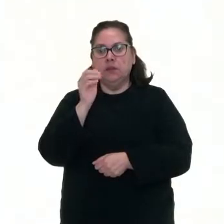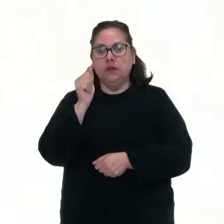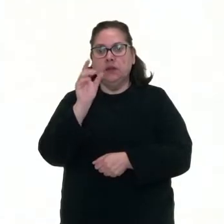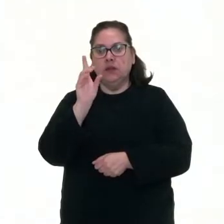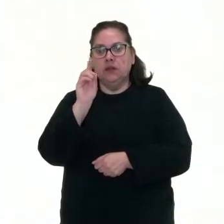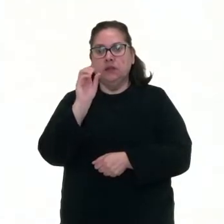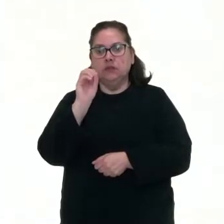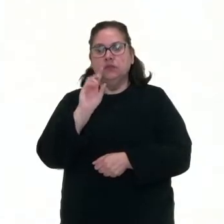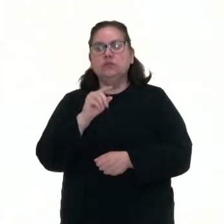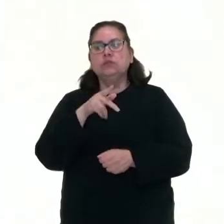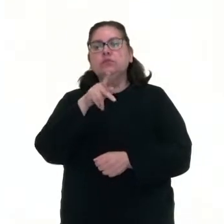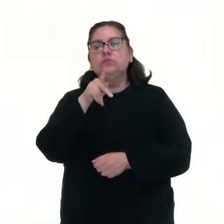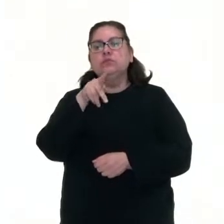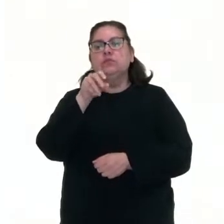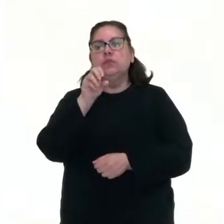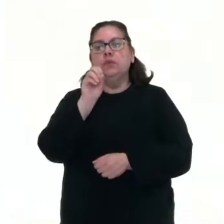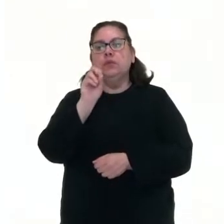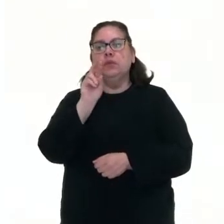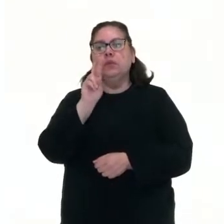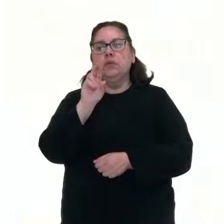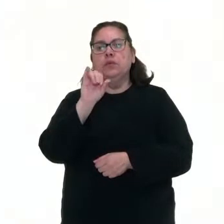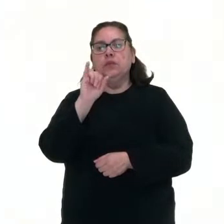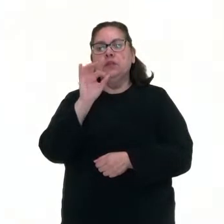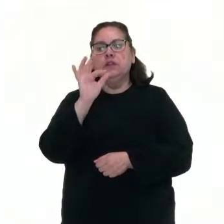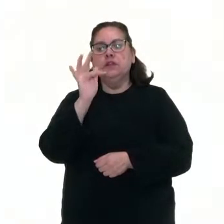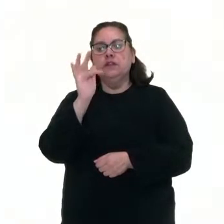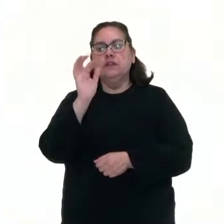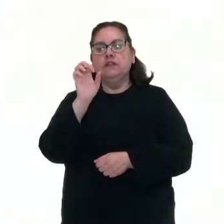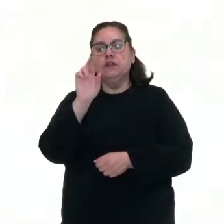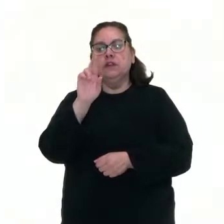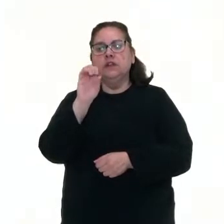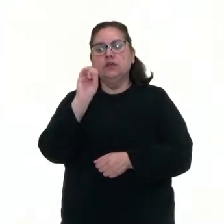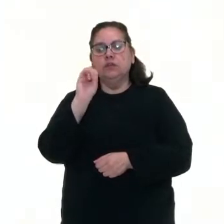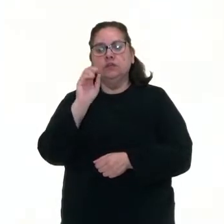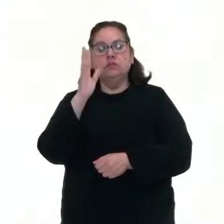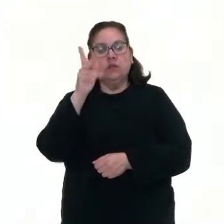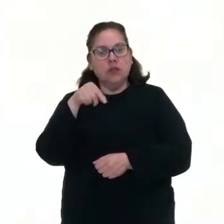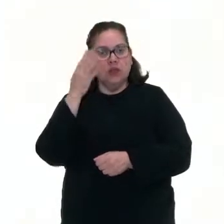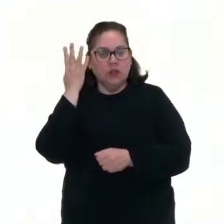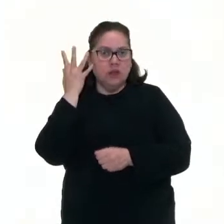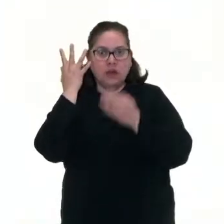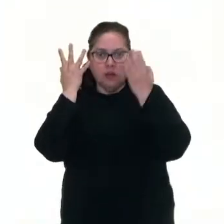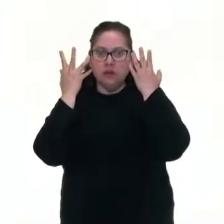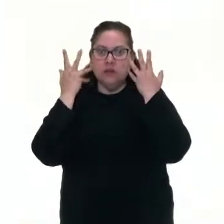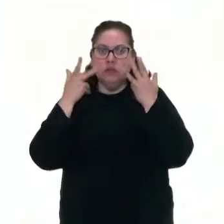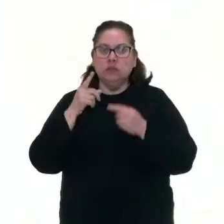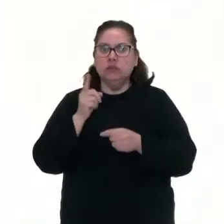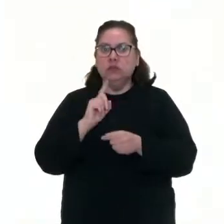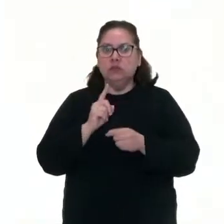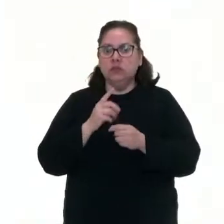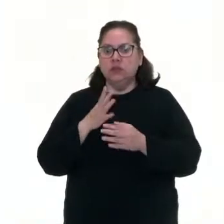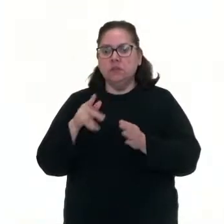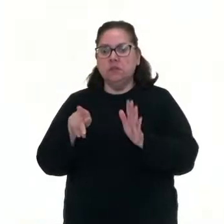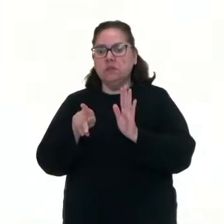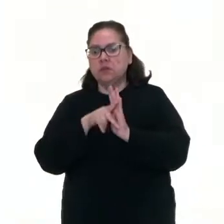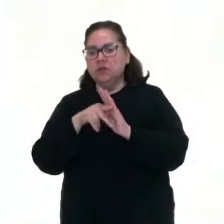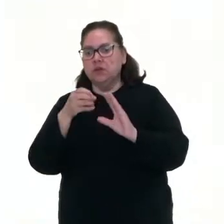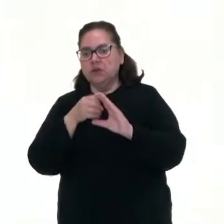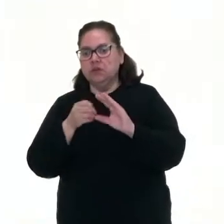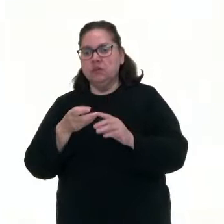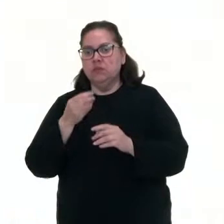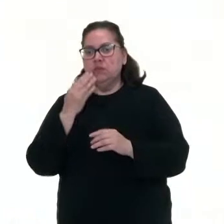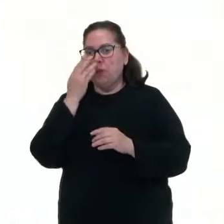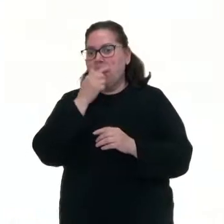poríferos? É um filo do reino dos animais, então os poríferos são animais, mesmo eles não tendo aquela característica, não tem